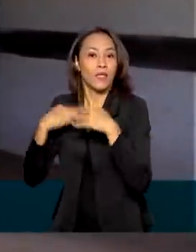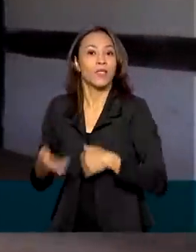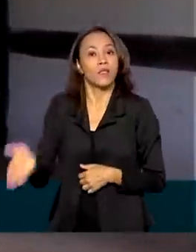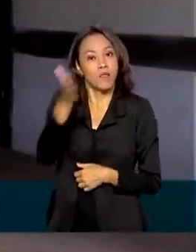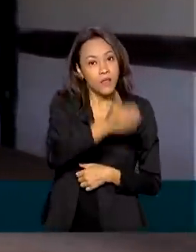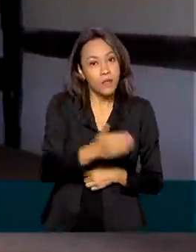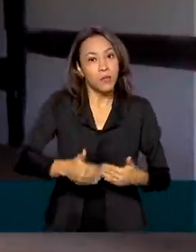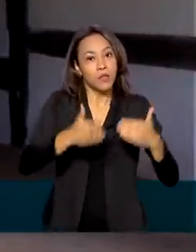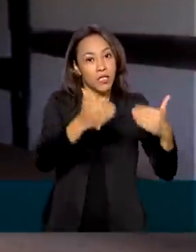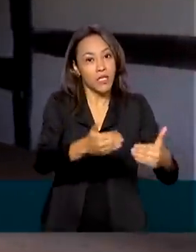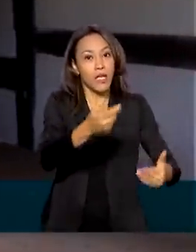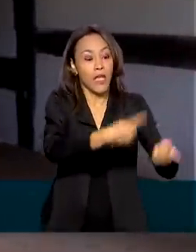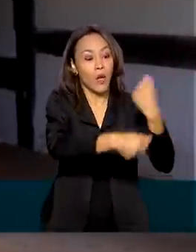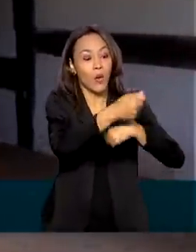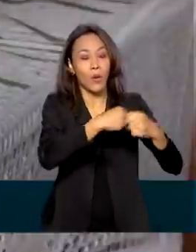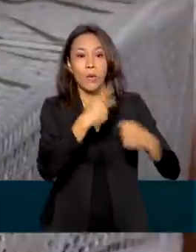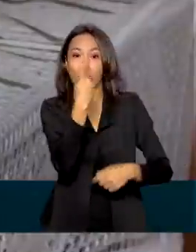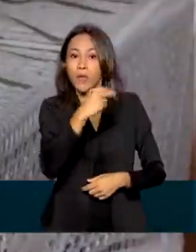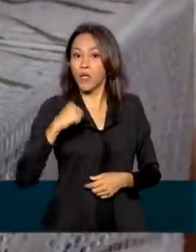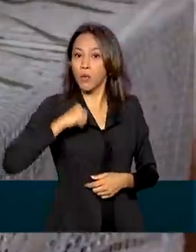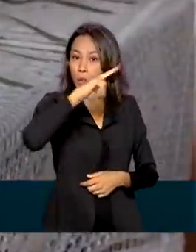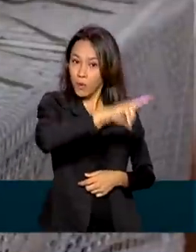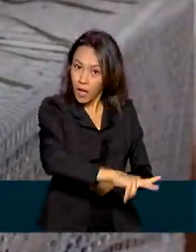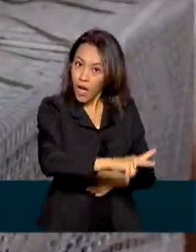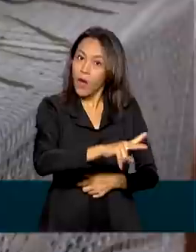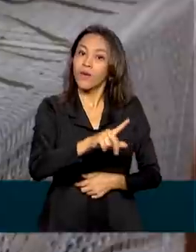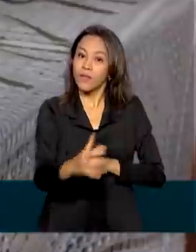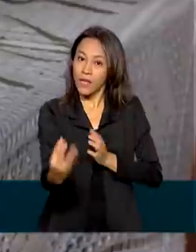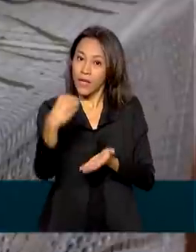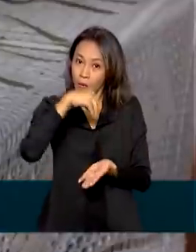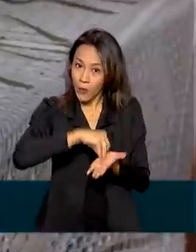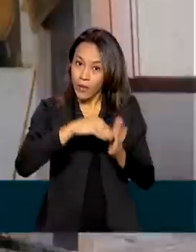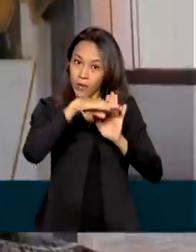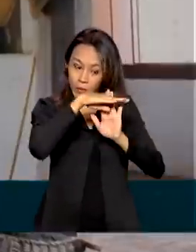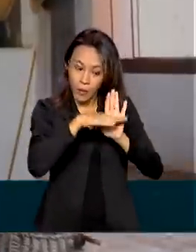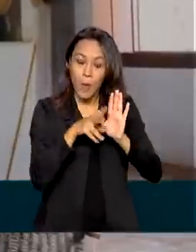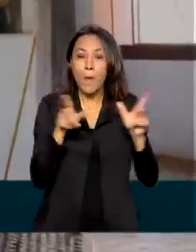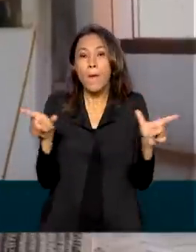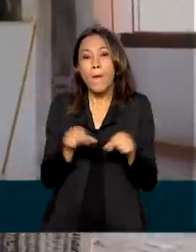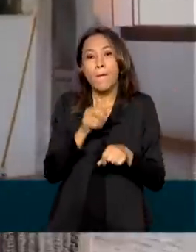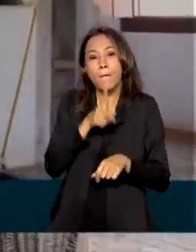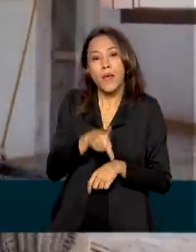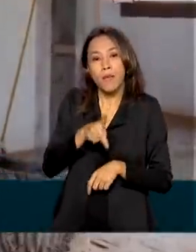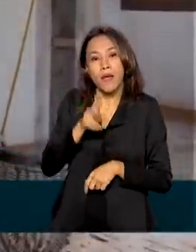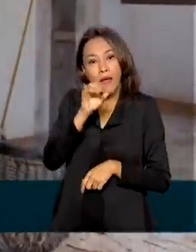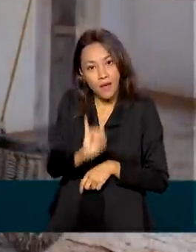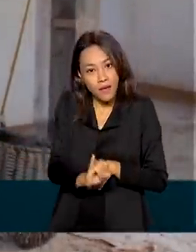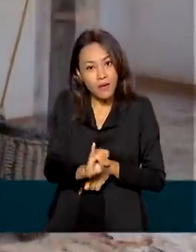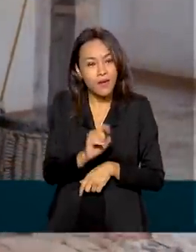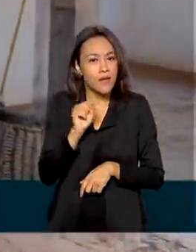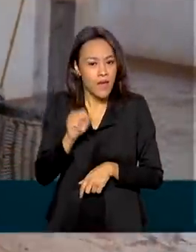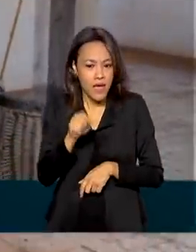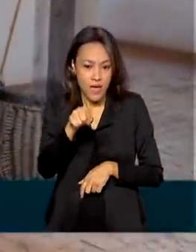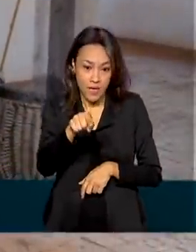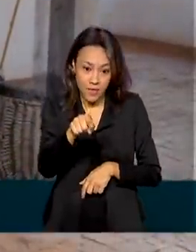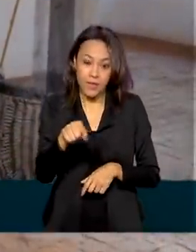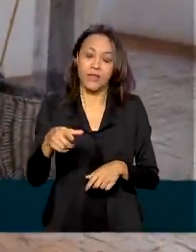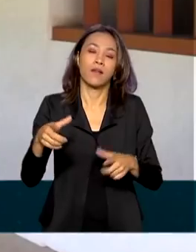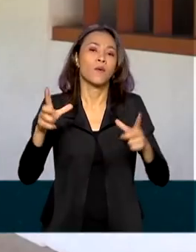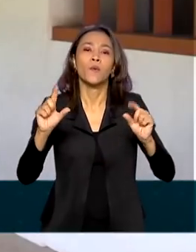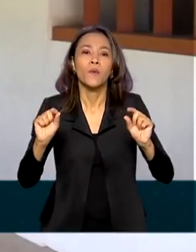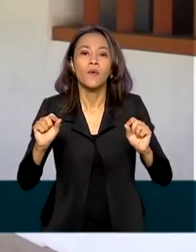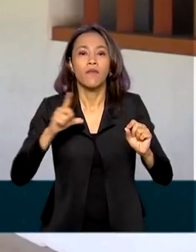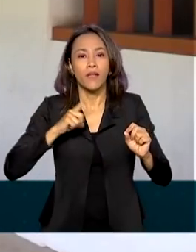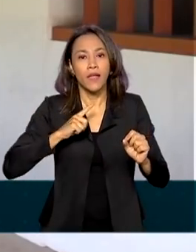da Economia de Portugal. Incluído no PPI, Programa de Parcerias de Investimentos, o Revive vai contar com